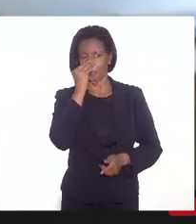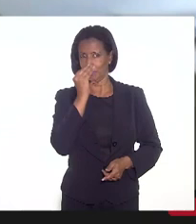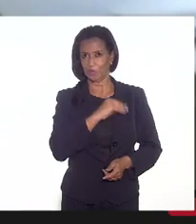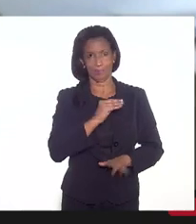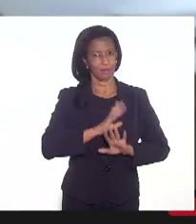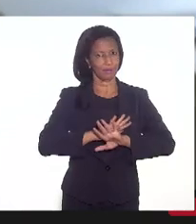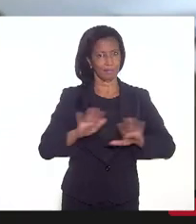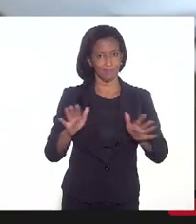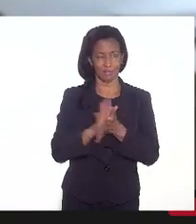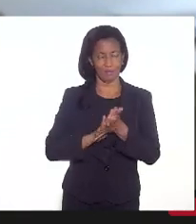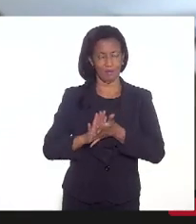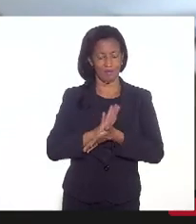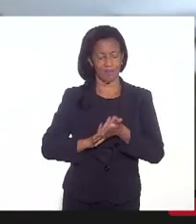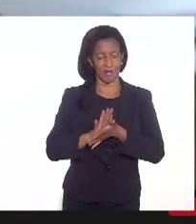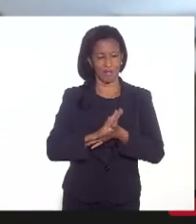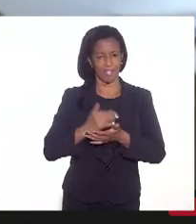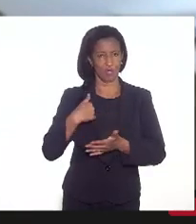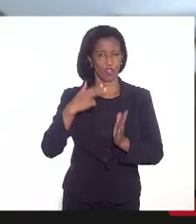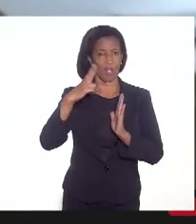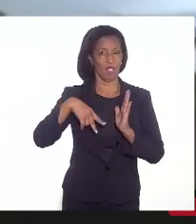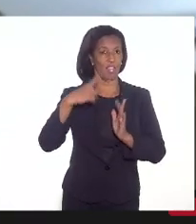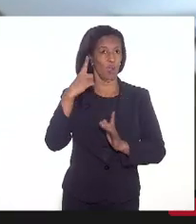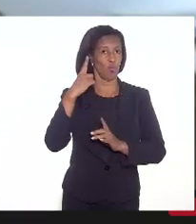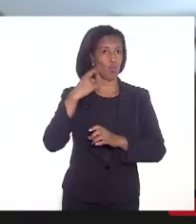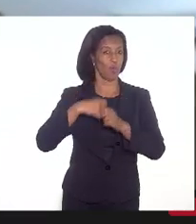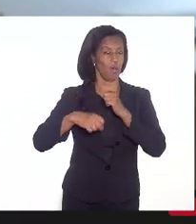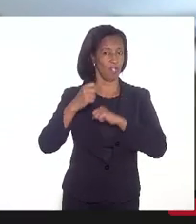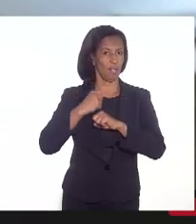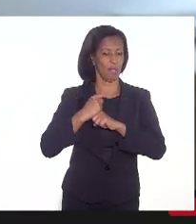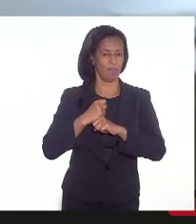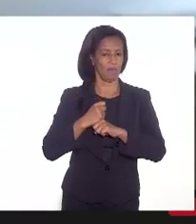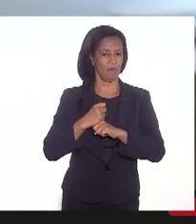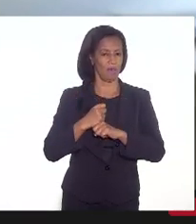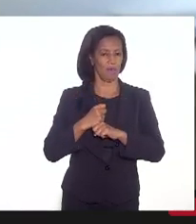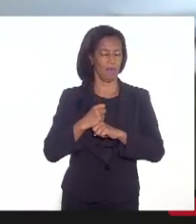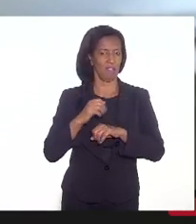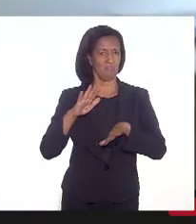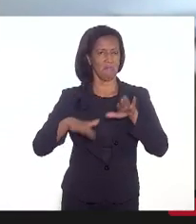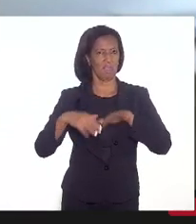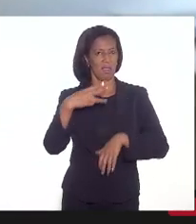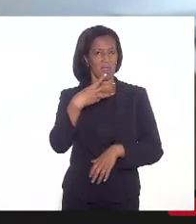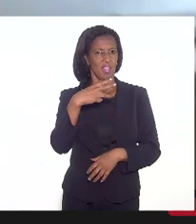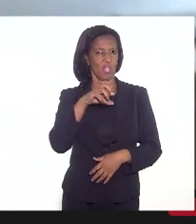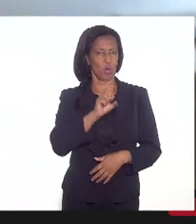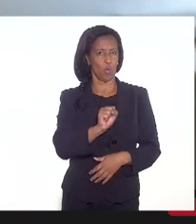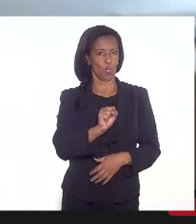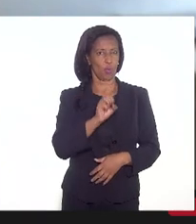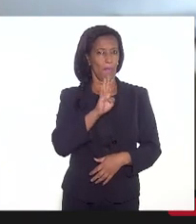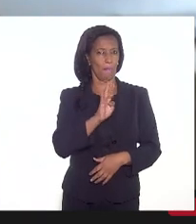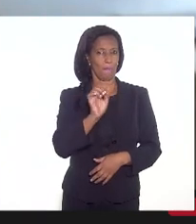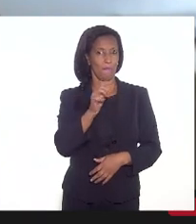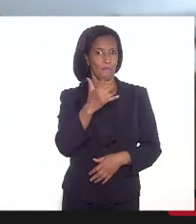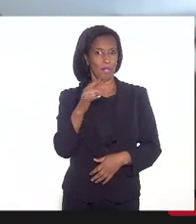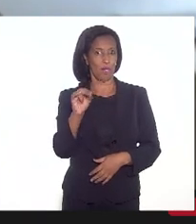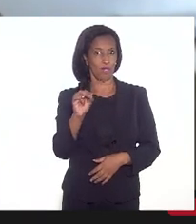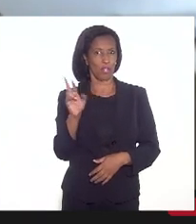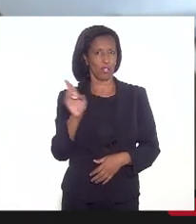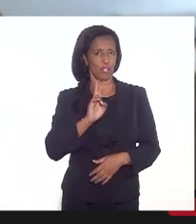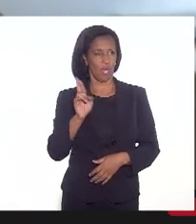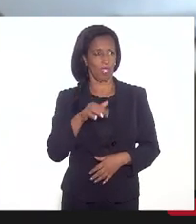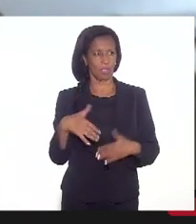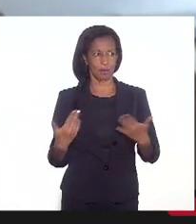memória, que eu já li há um ano, na ordem de 38 bilhões de reais. Então, acho que esse